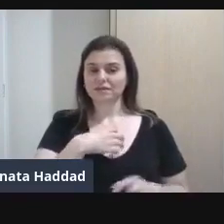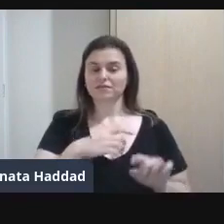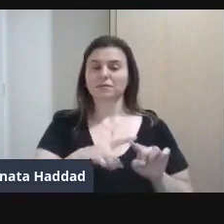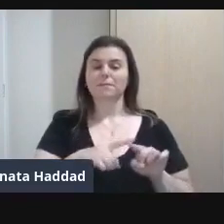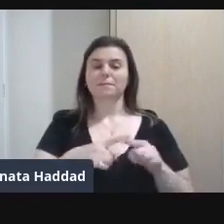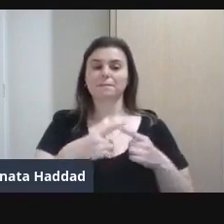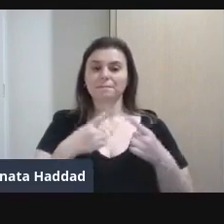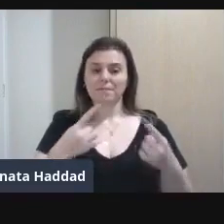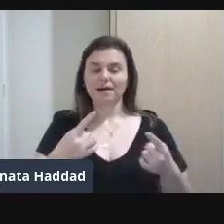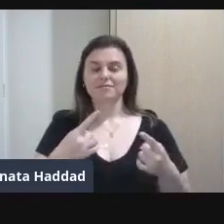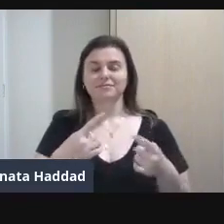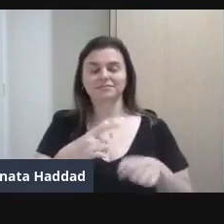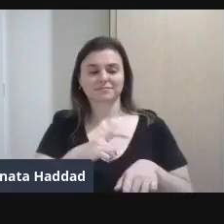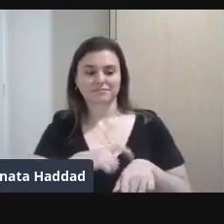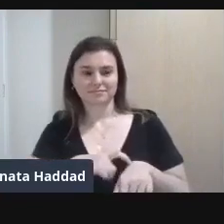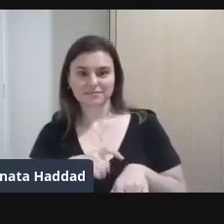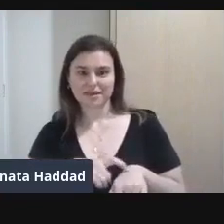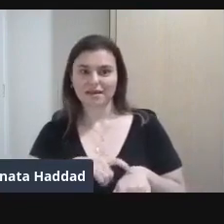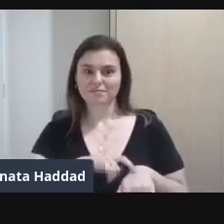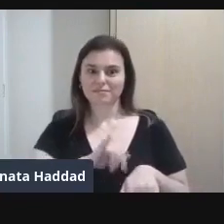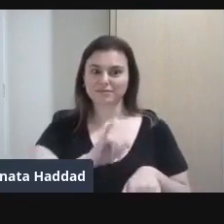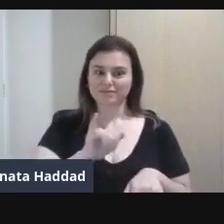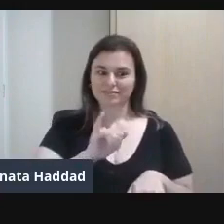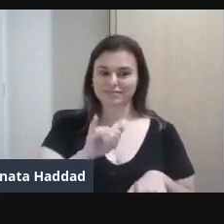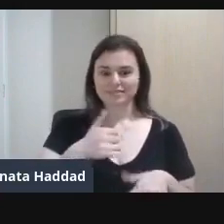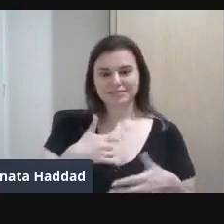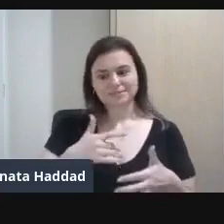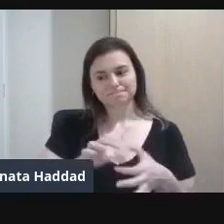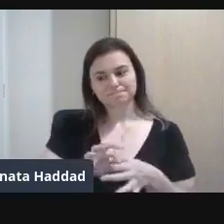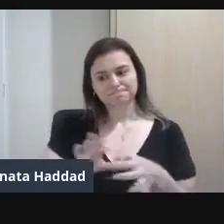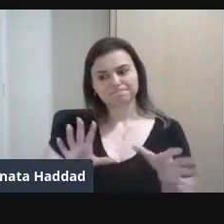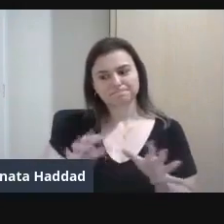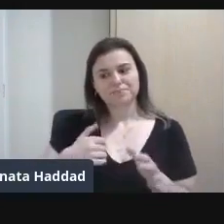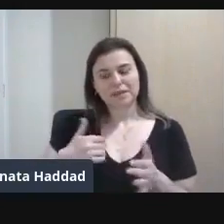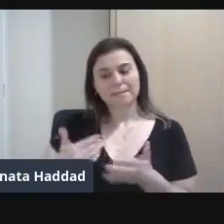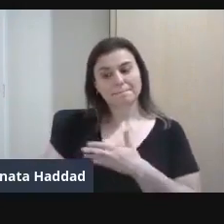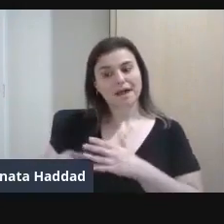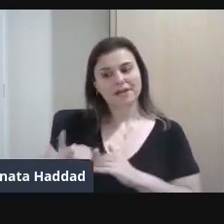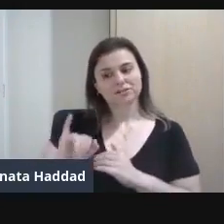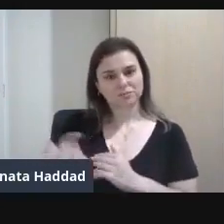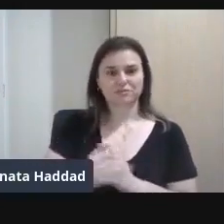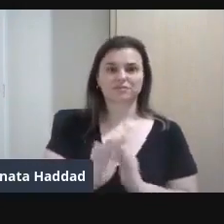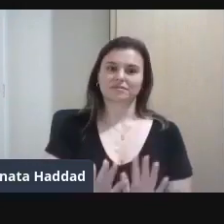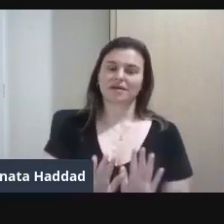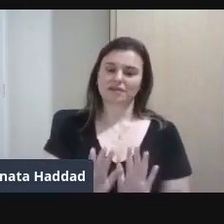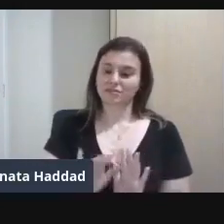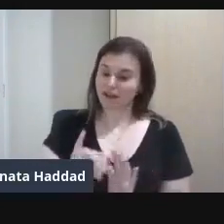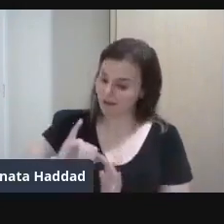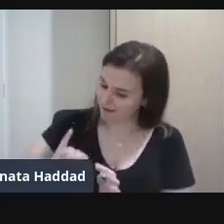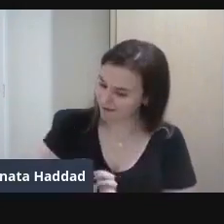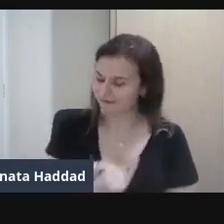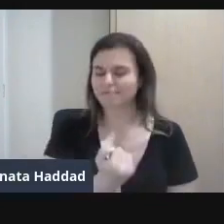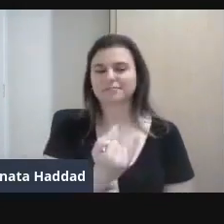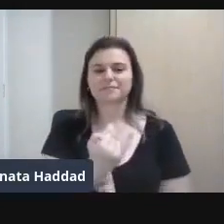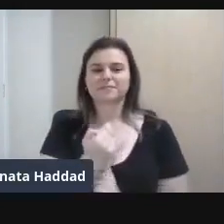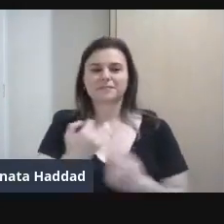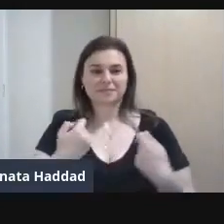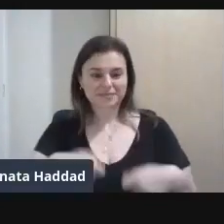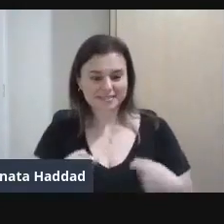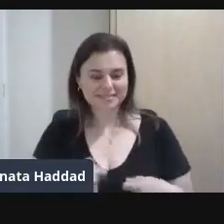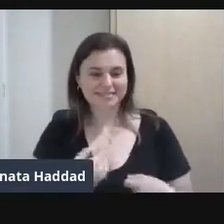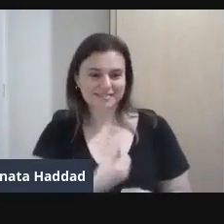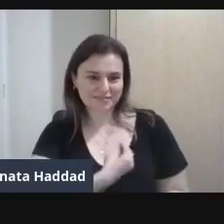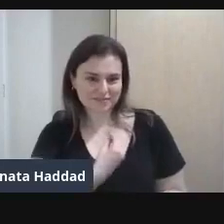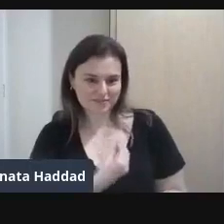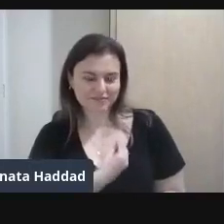tempo Se você se deixar Você perde a sua chance Não se deixe em função do outro Viva Viva você